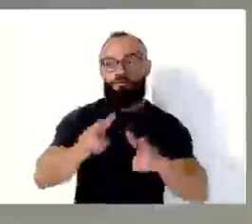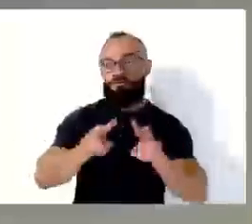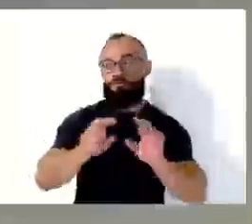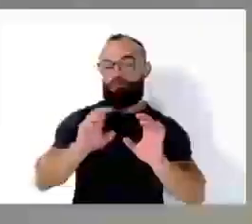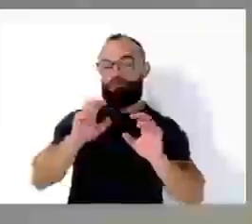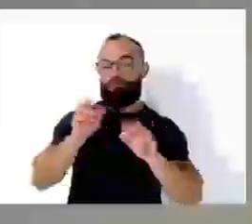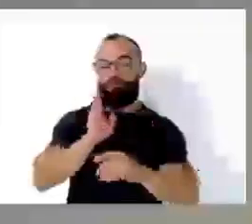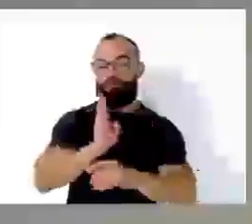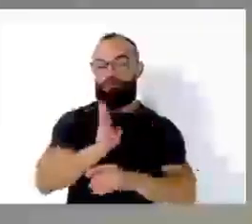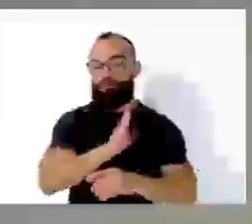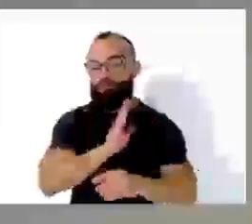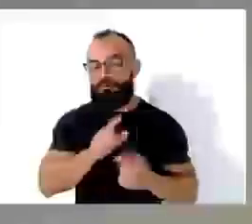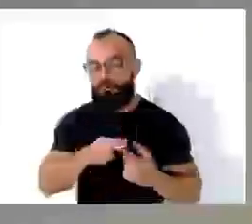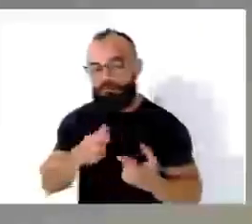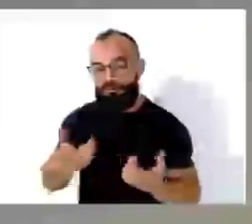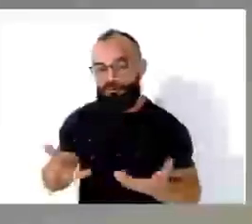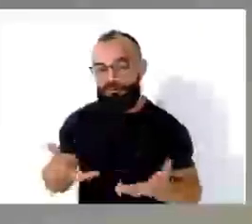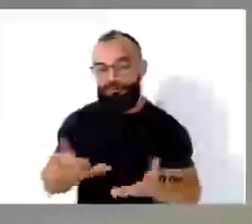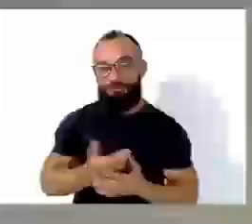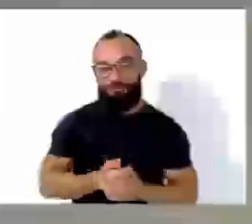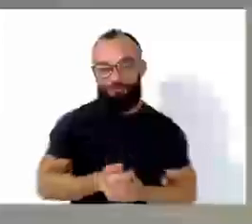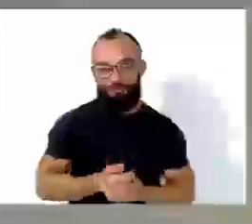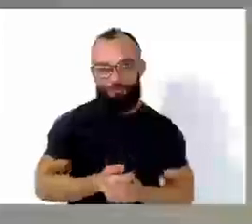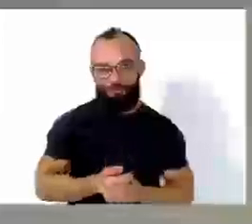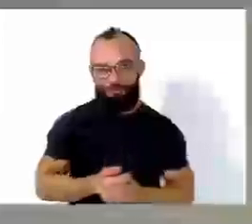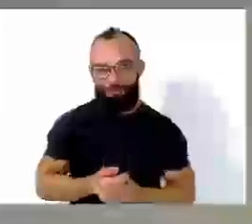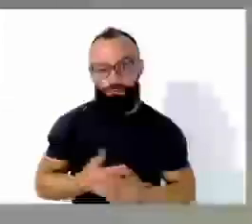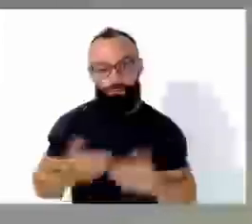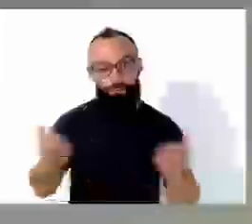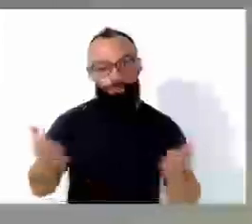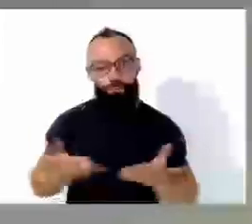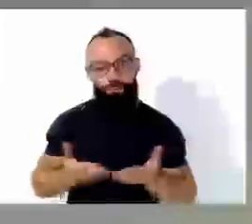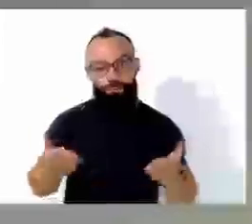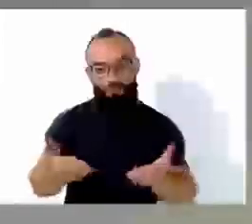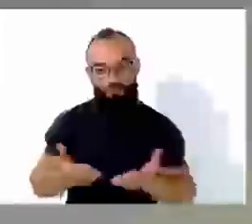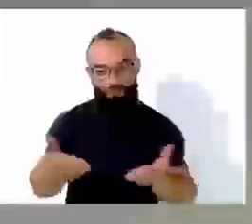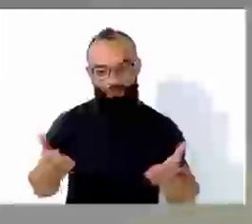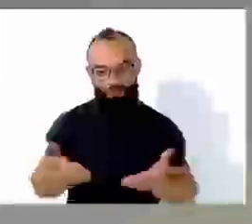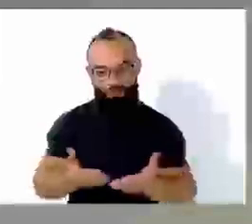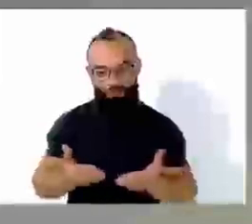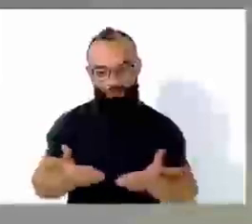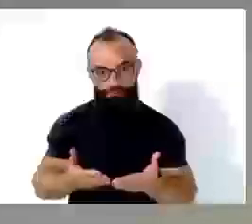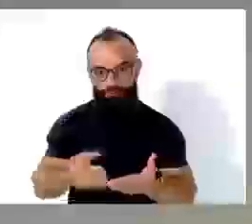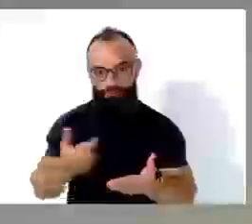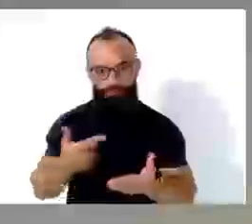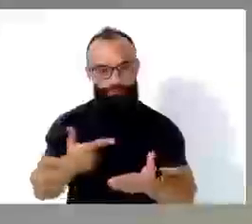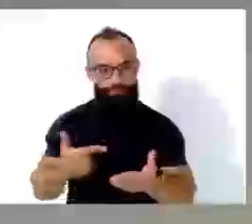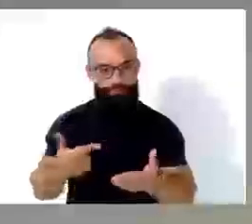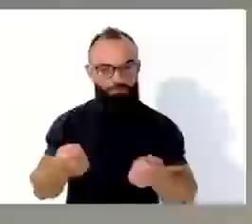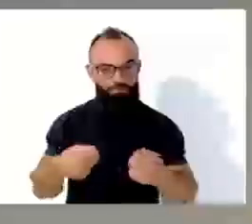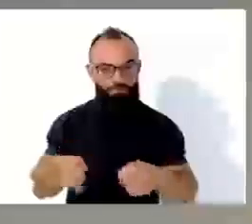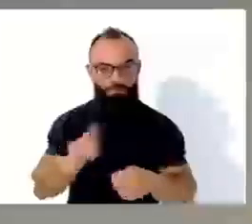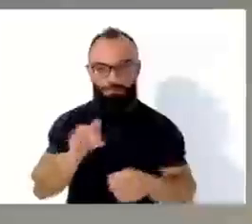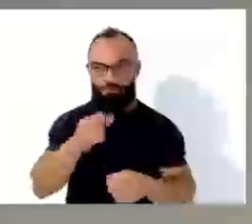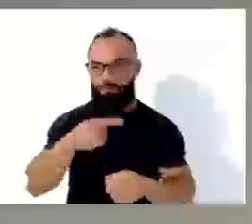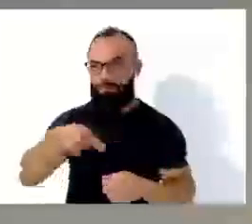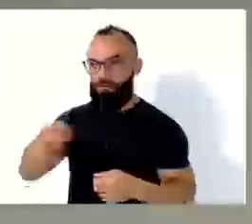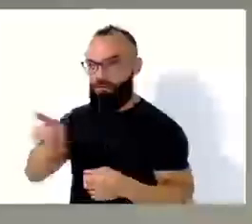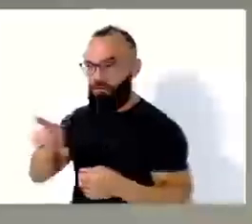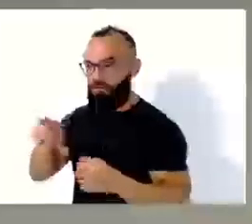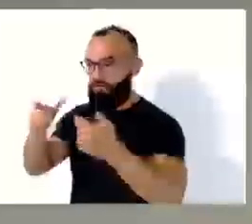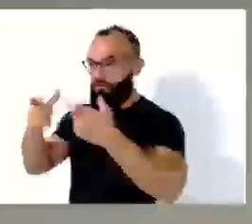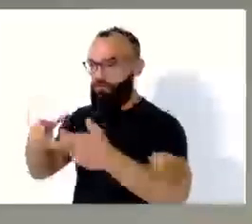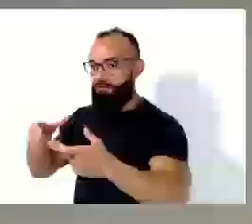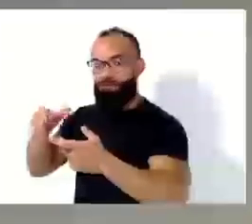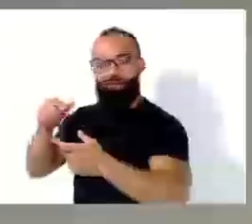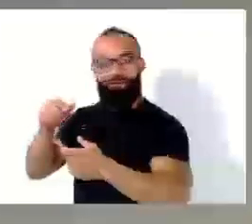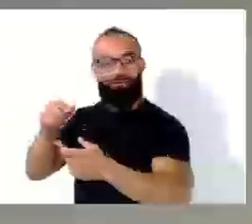Oi? Natal. Sim. Hoje a gente não precisa mais sair de Bigaçu para ver uma coisa tão linda de Natal como